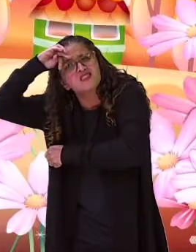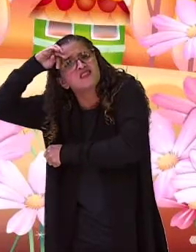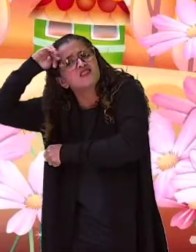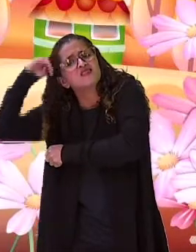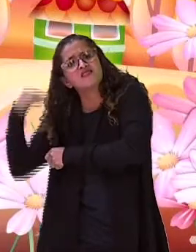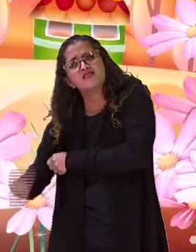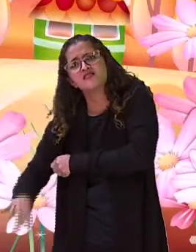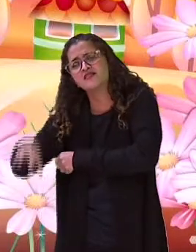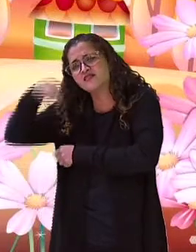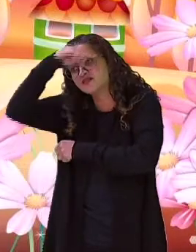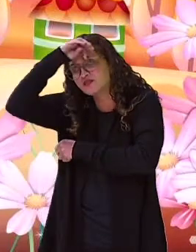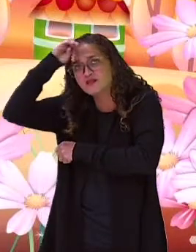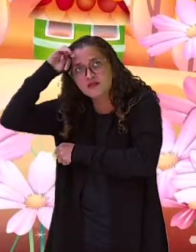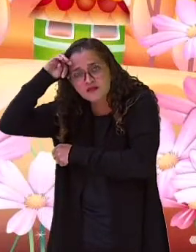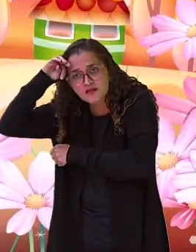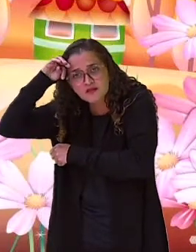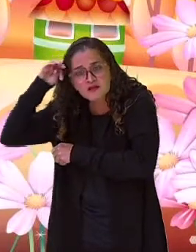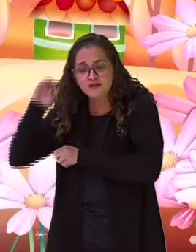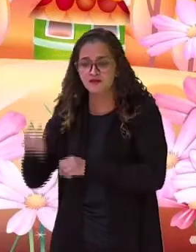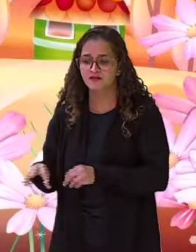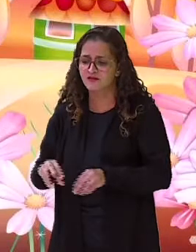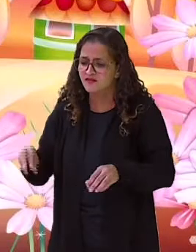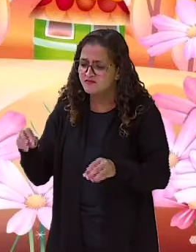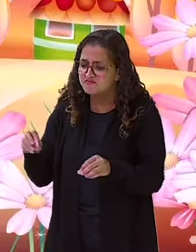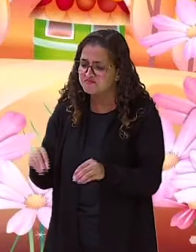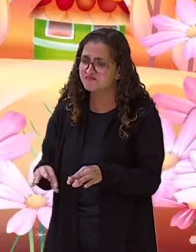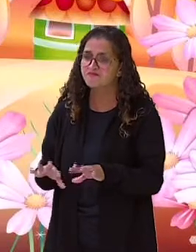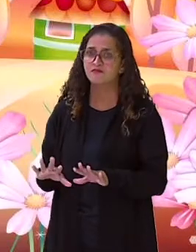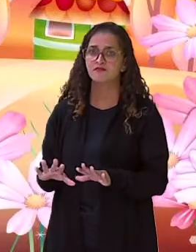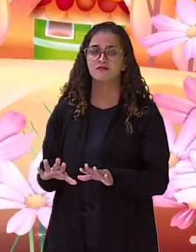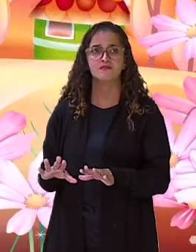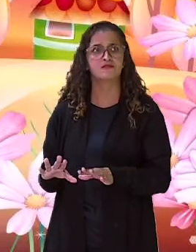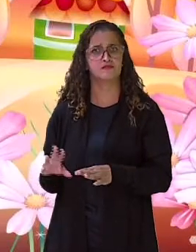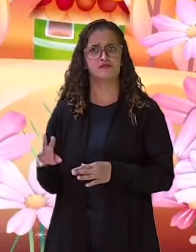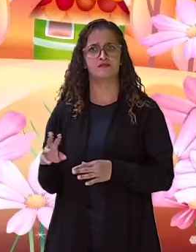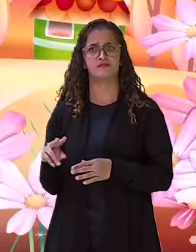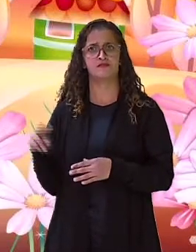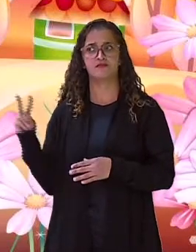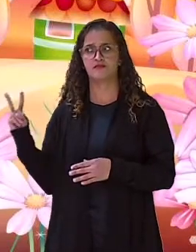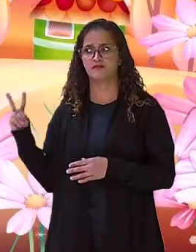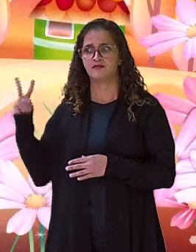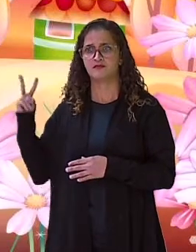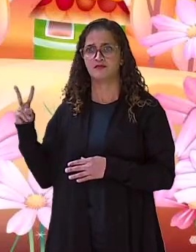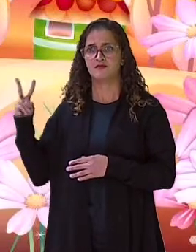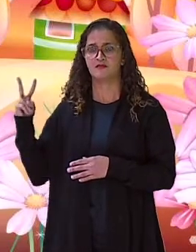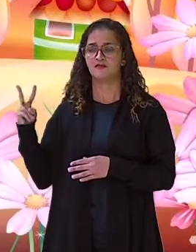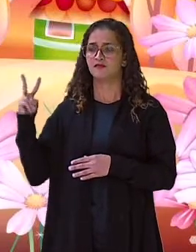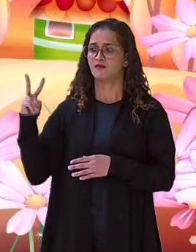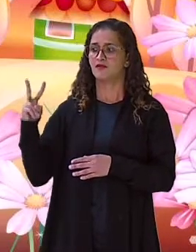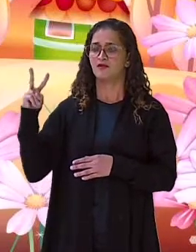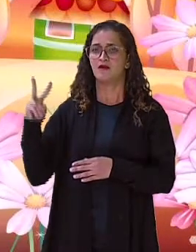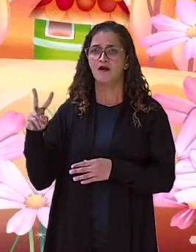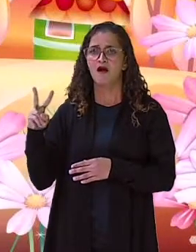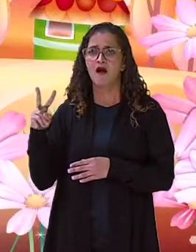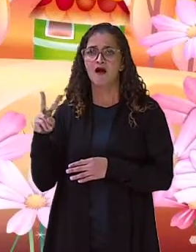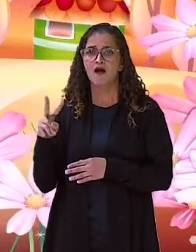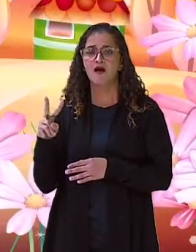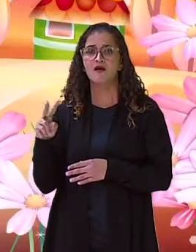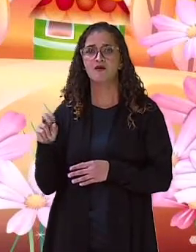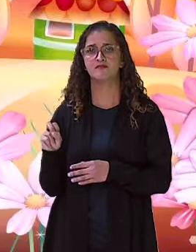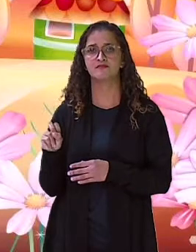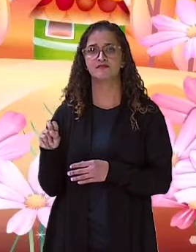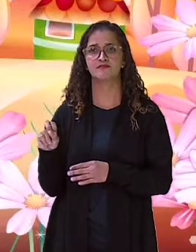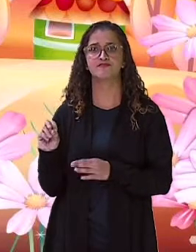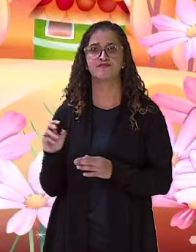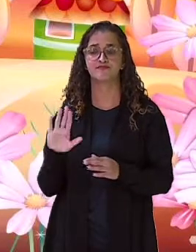repente, sentiu duas figuras perto dele. Eram duas mulheres muito bonitas